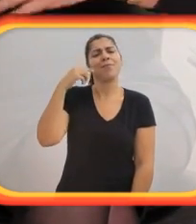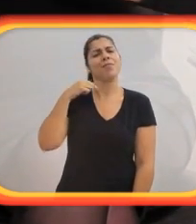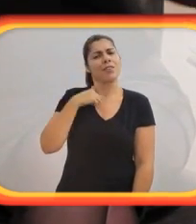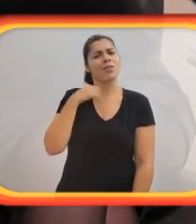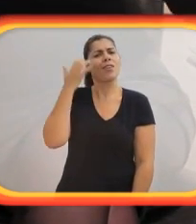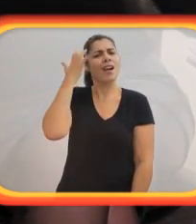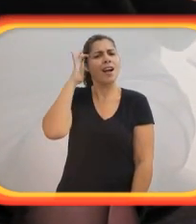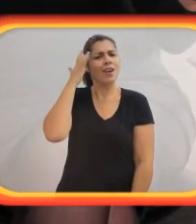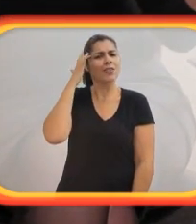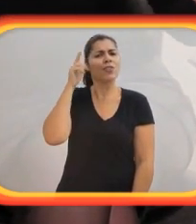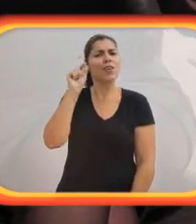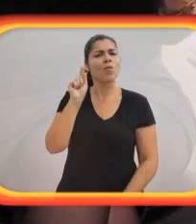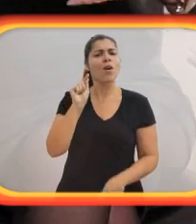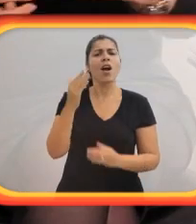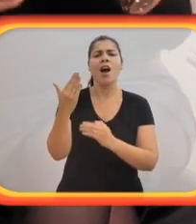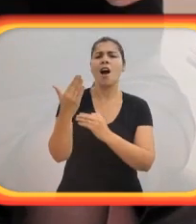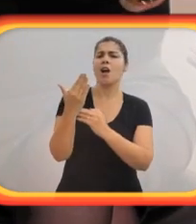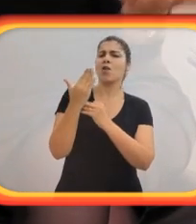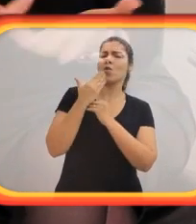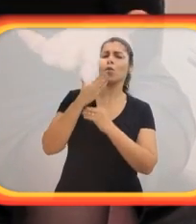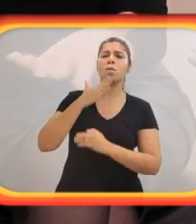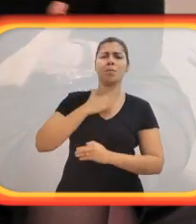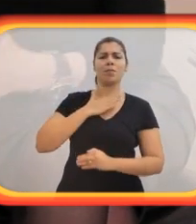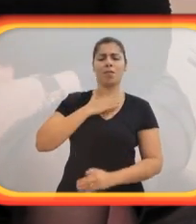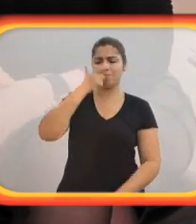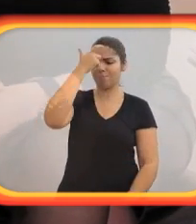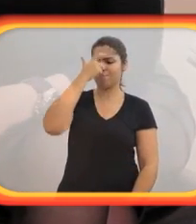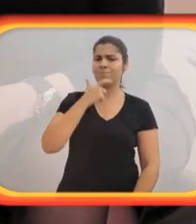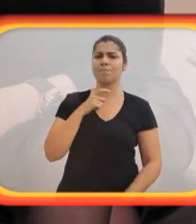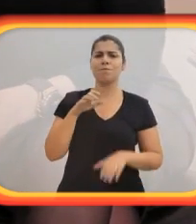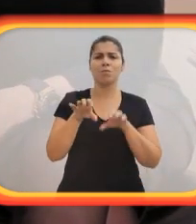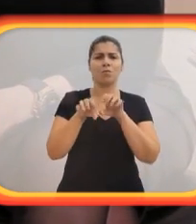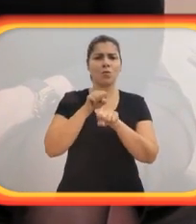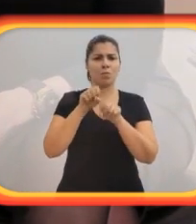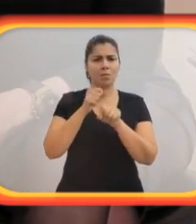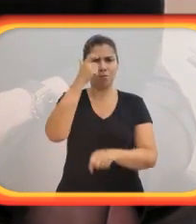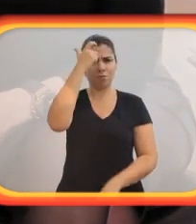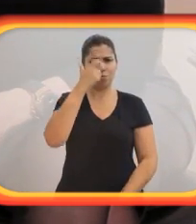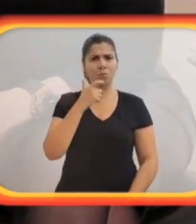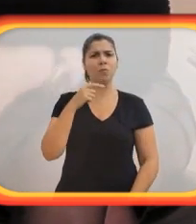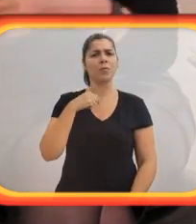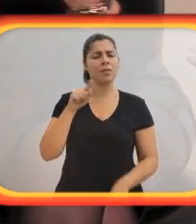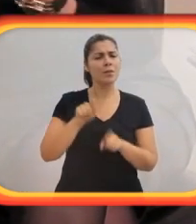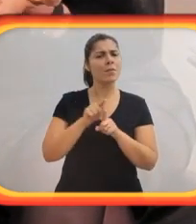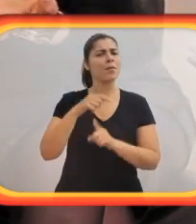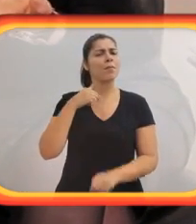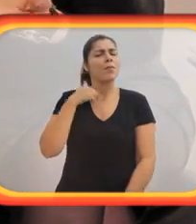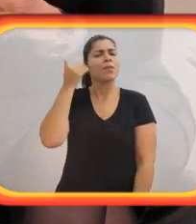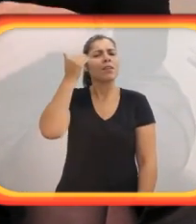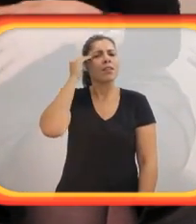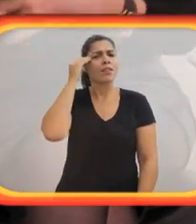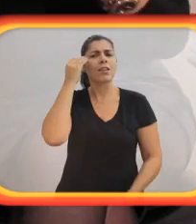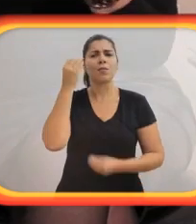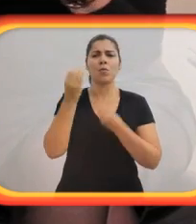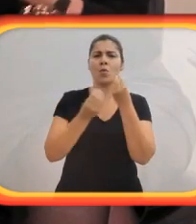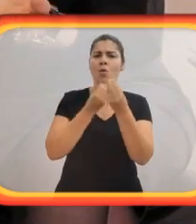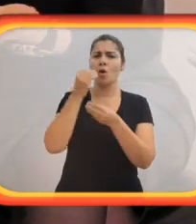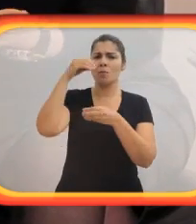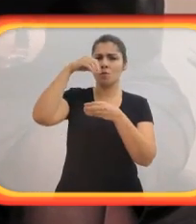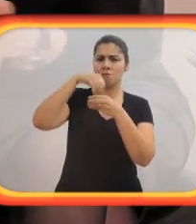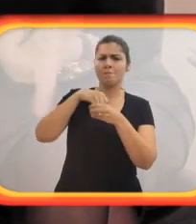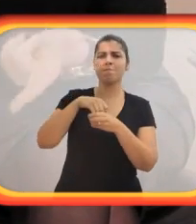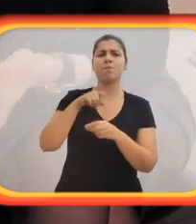imensa em comparação com o que a gente tem no dia a dia, e uma vontade de aprender, uma